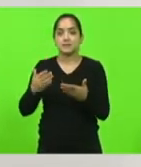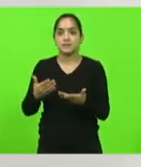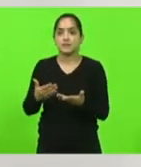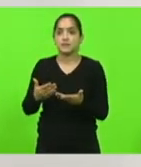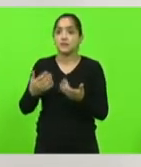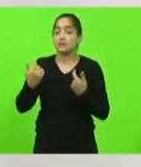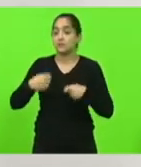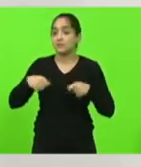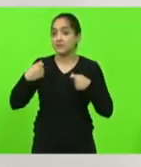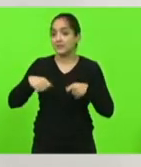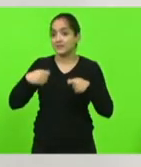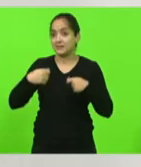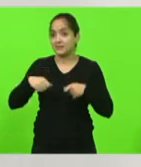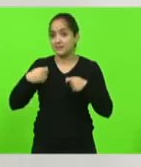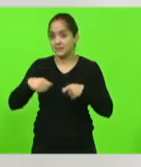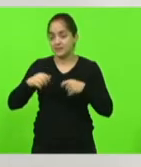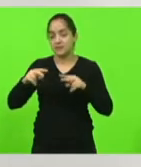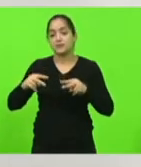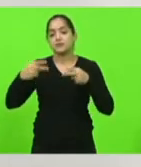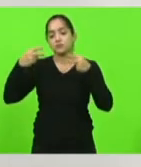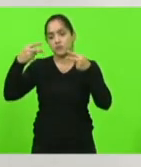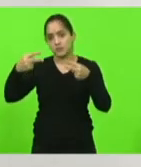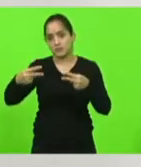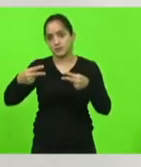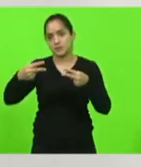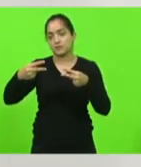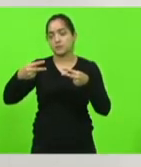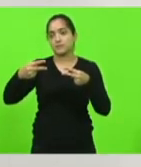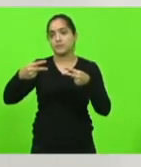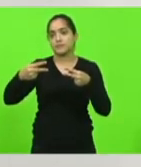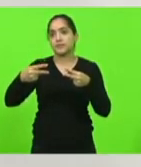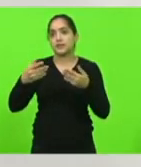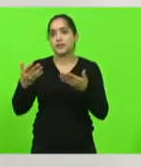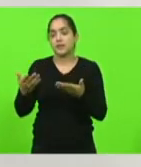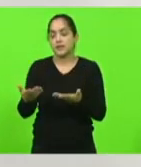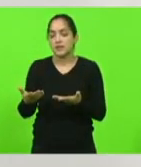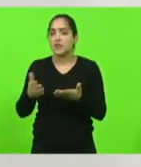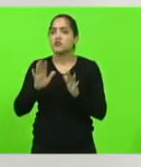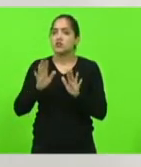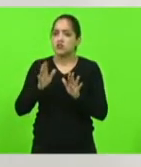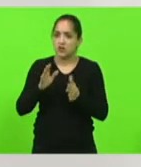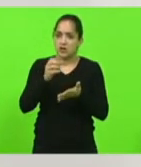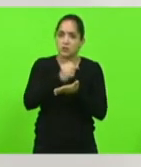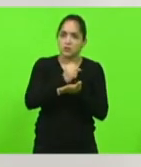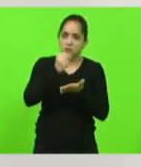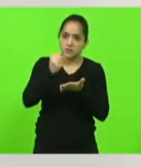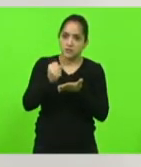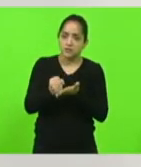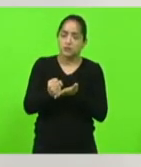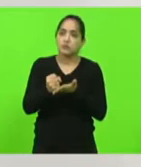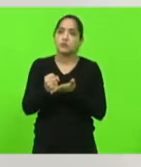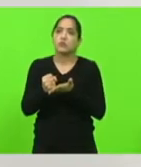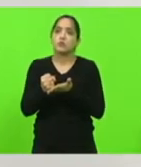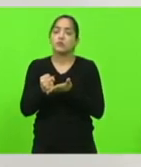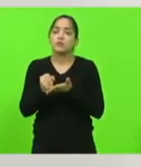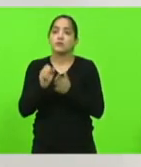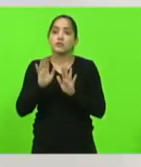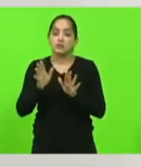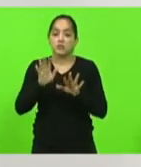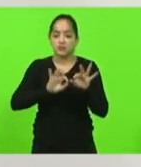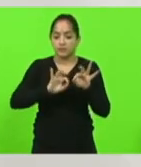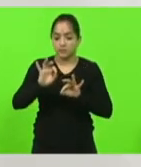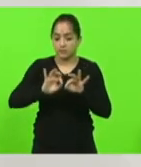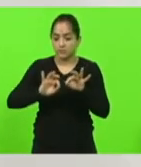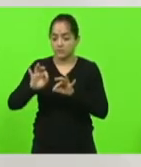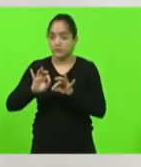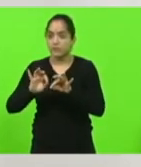necessário essa duplicação e o governador já contratou o projeto já está sendo feito o levantamento